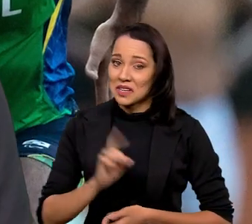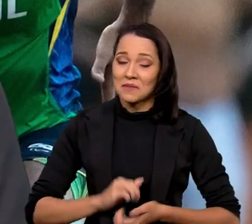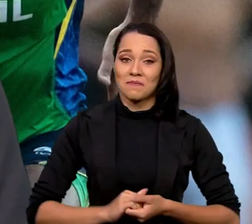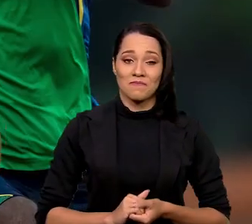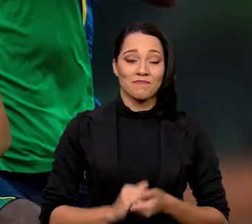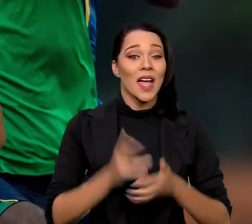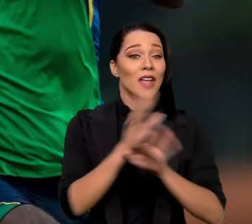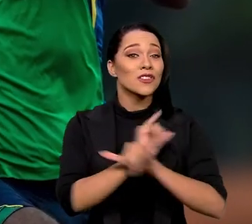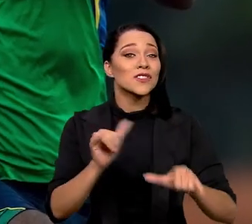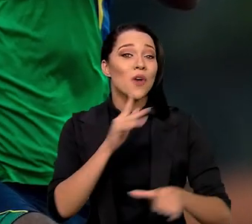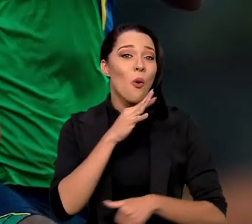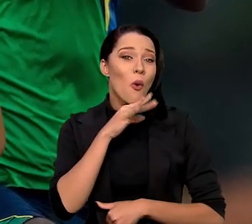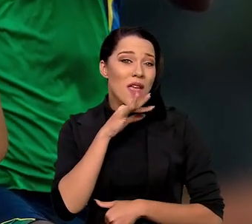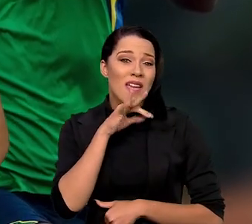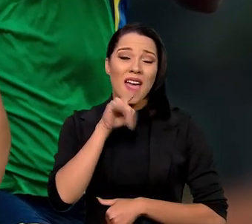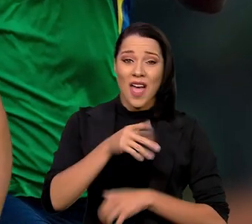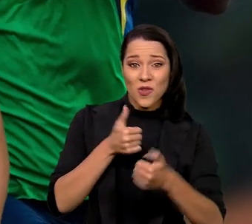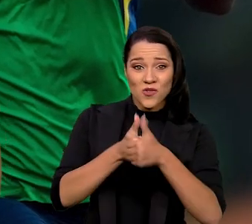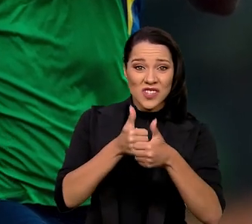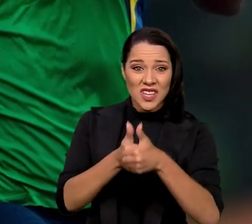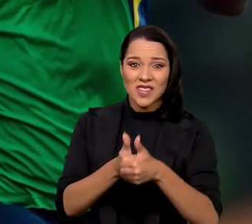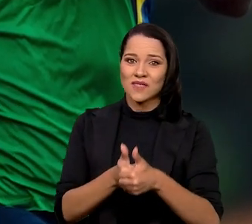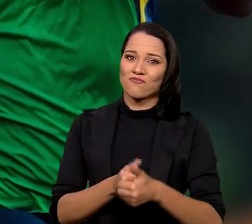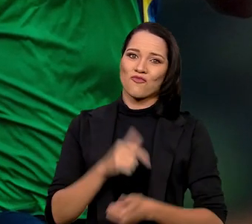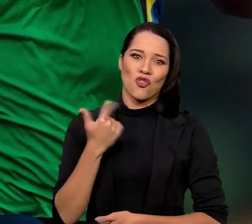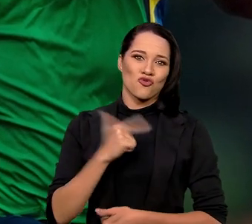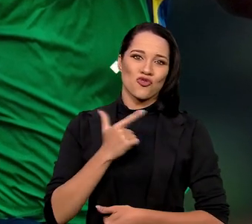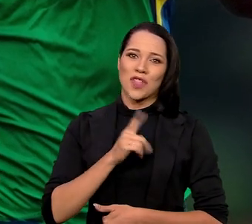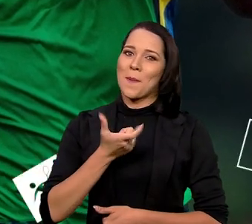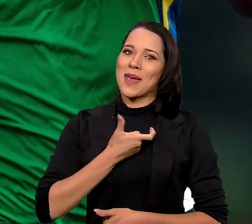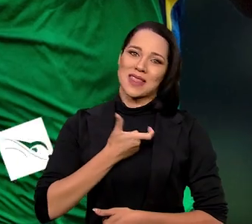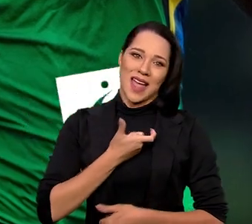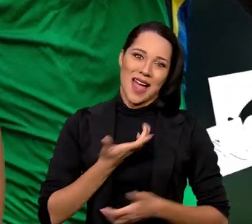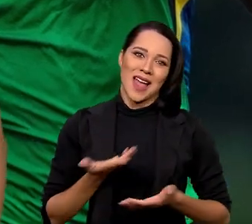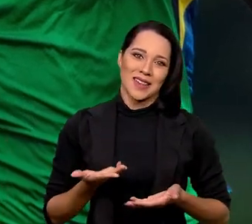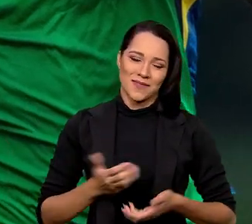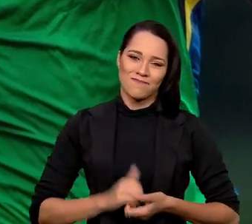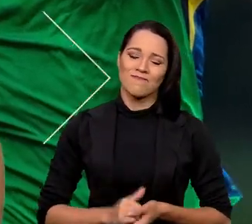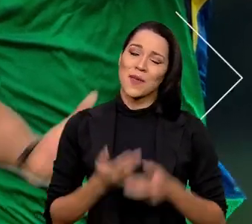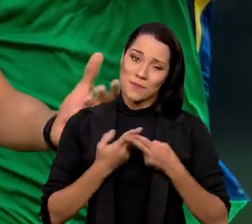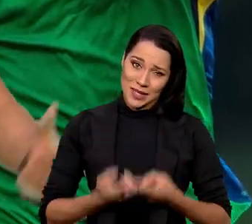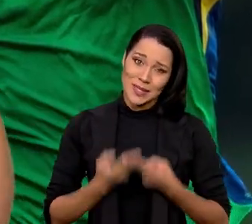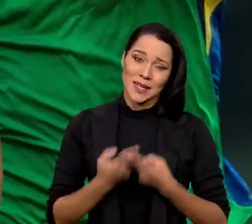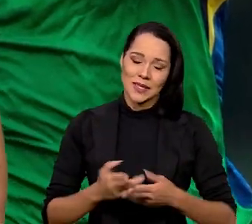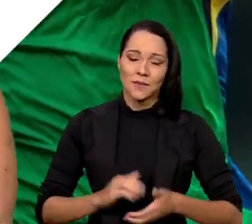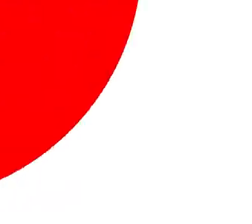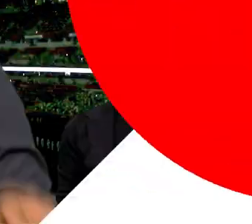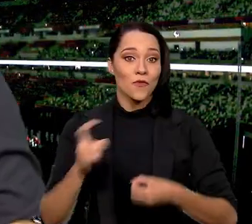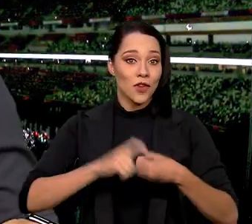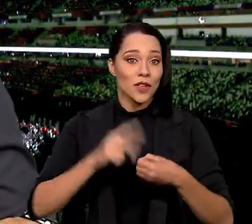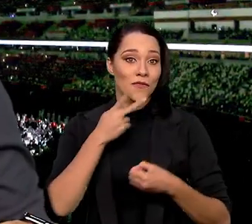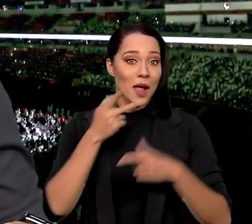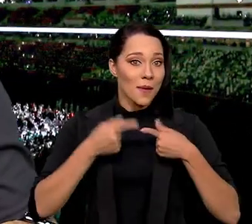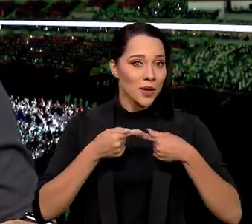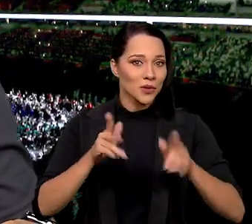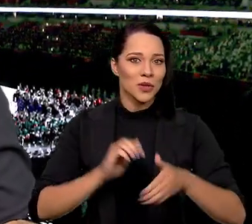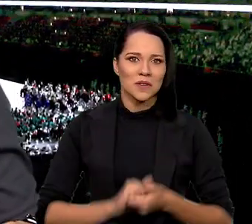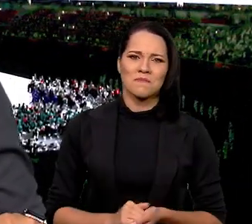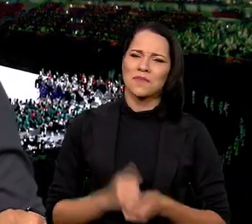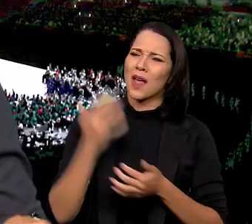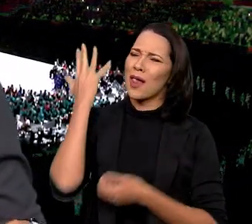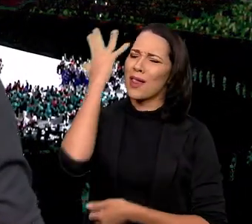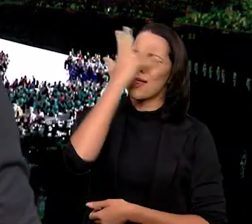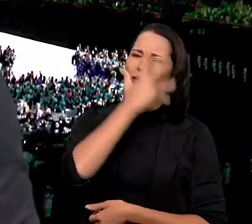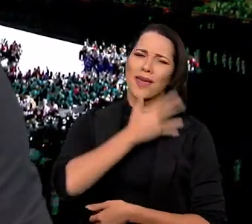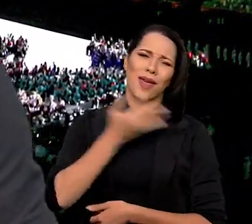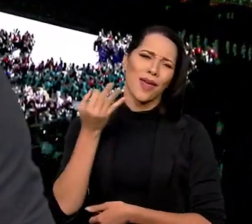Não fácil, não. A notícia ruim é que os guias não ganham medalha. Paciência, né? Voltando a falar da abertura,